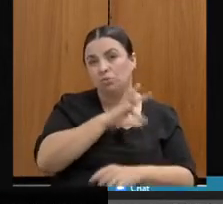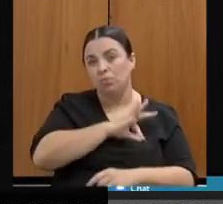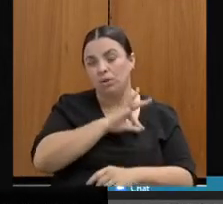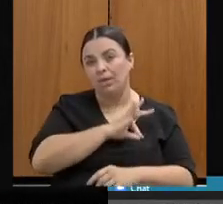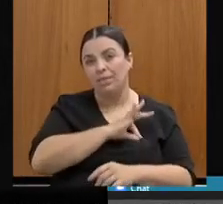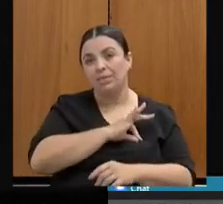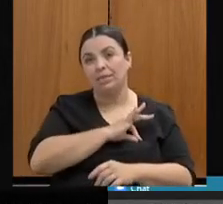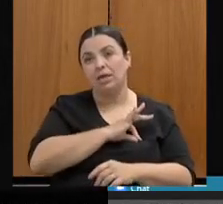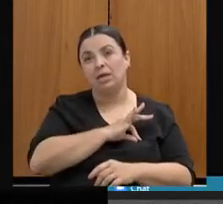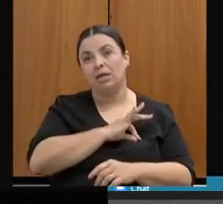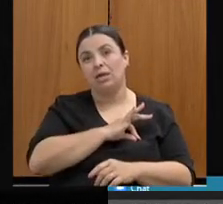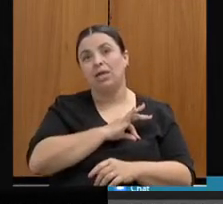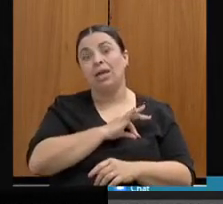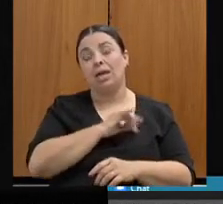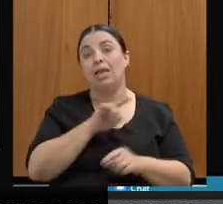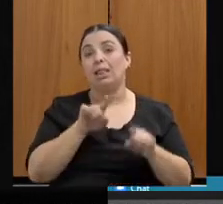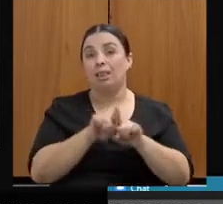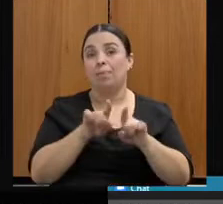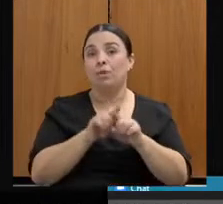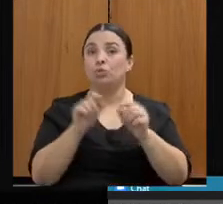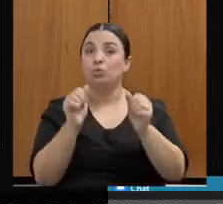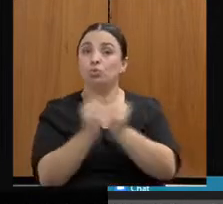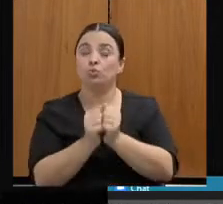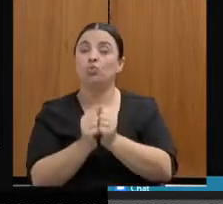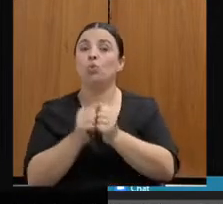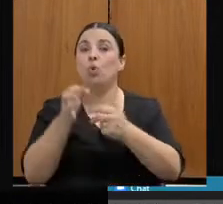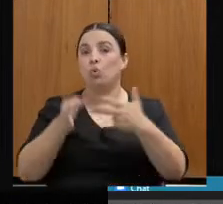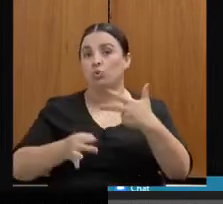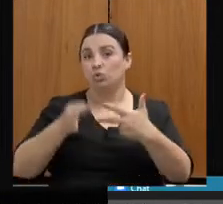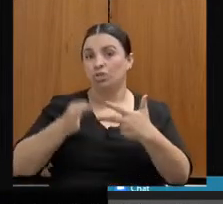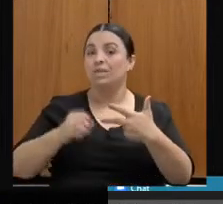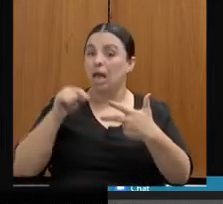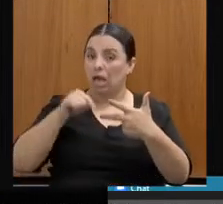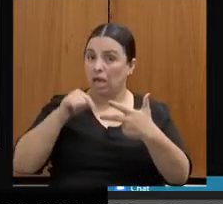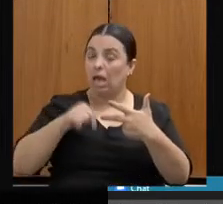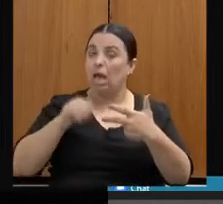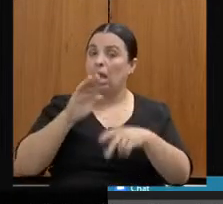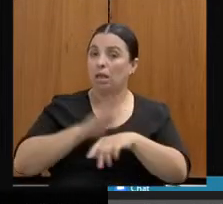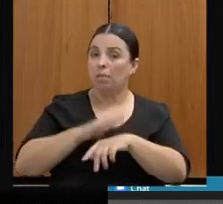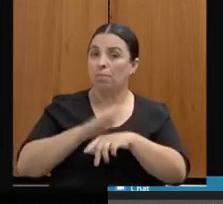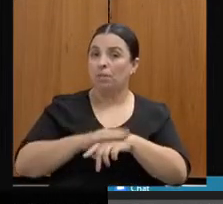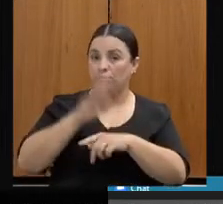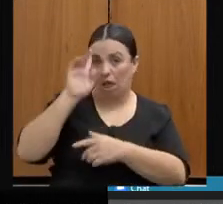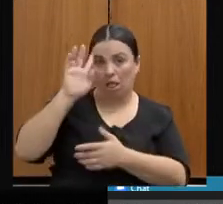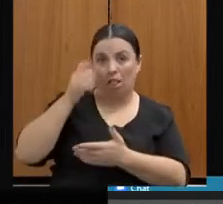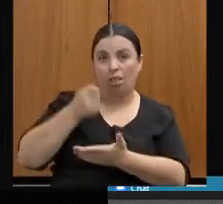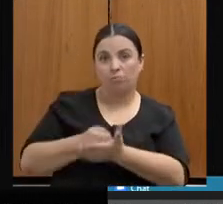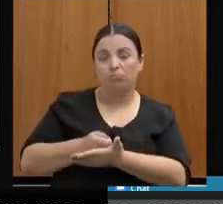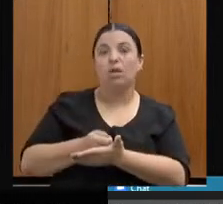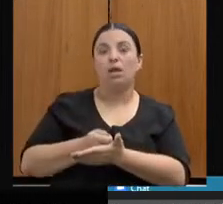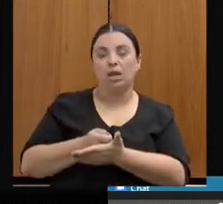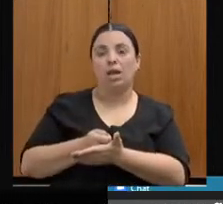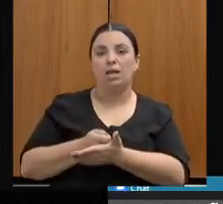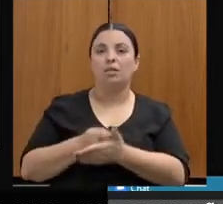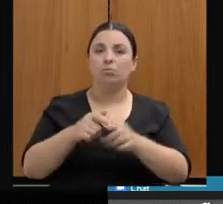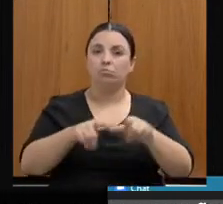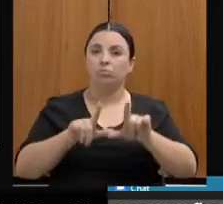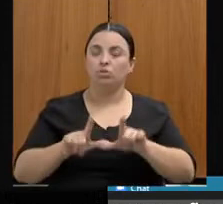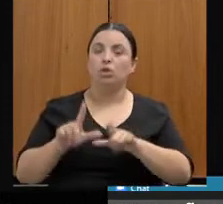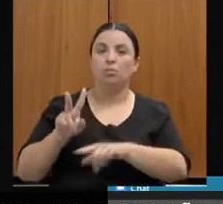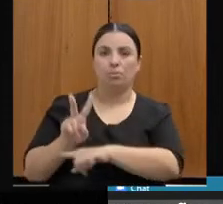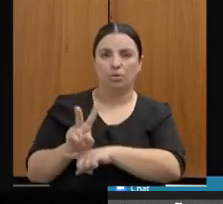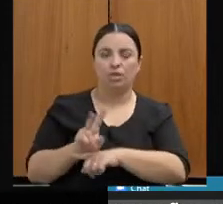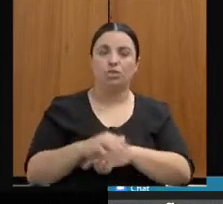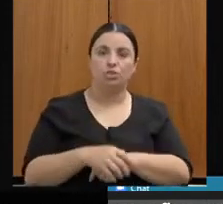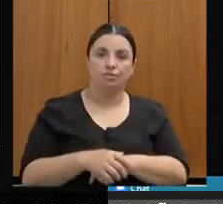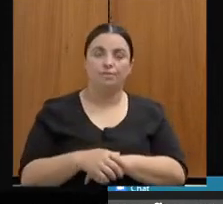ao próprio judiciário, que é quem efetivamente decreta essas medidas. Então, se